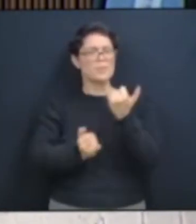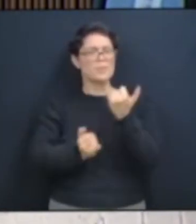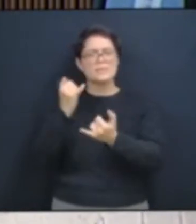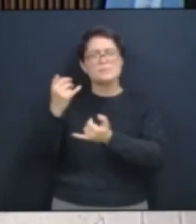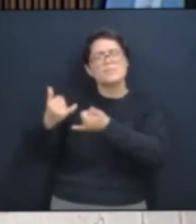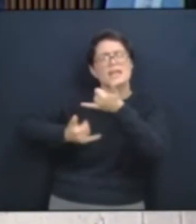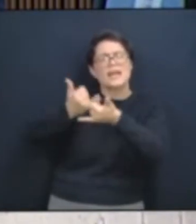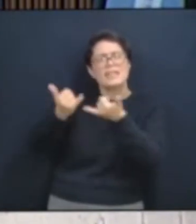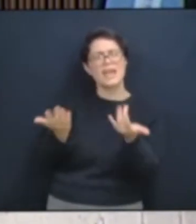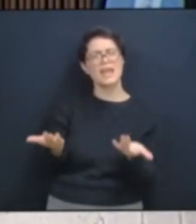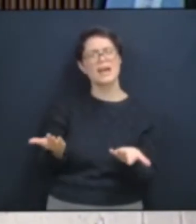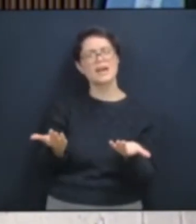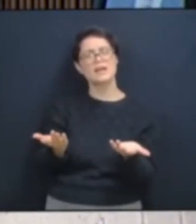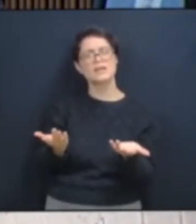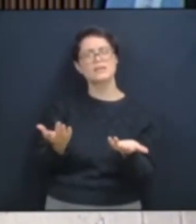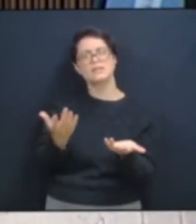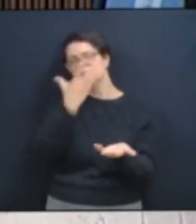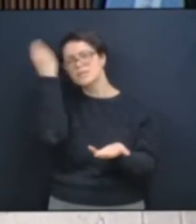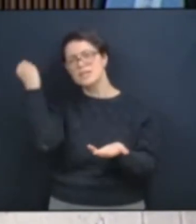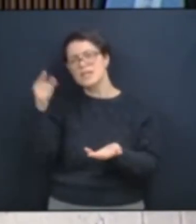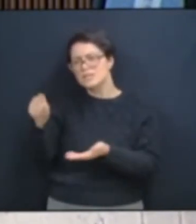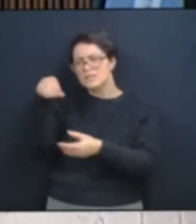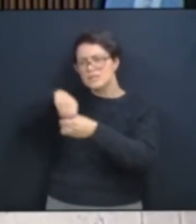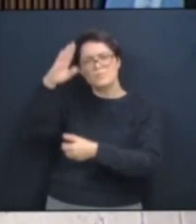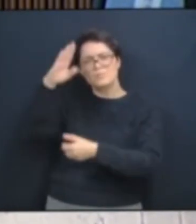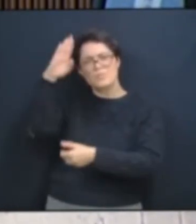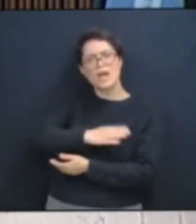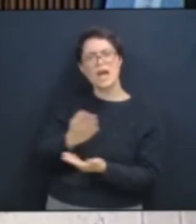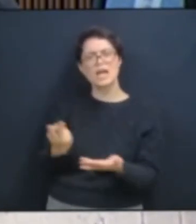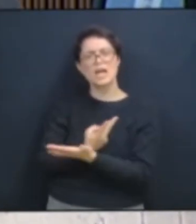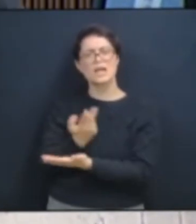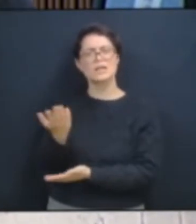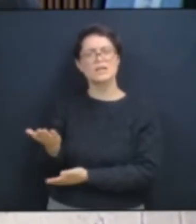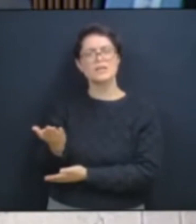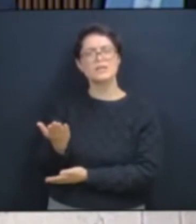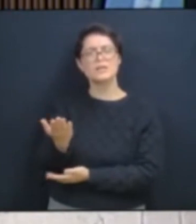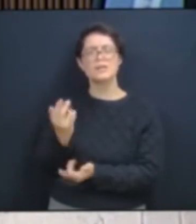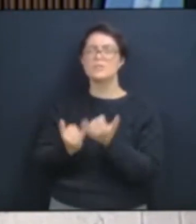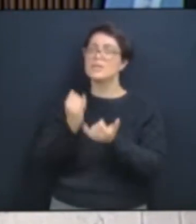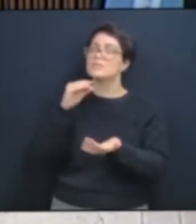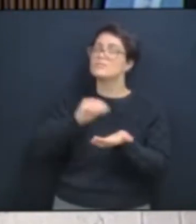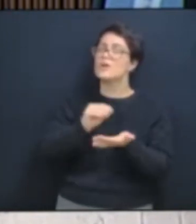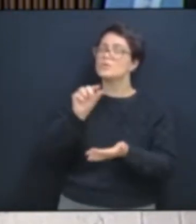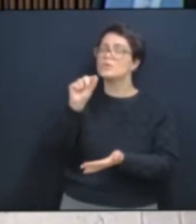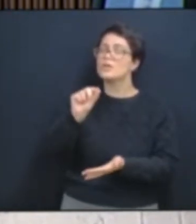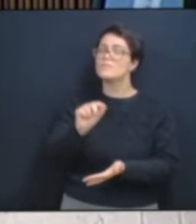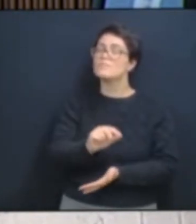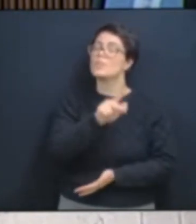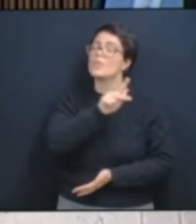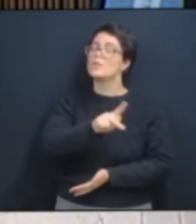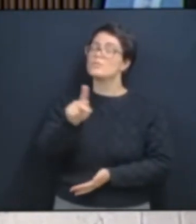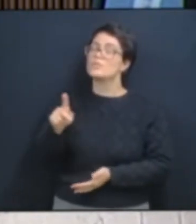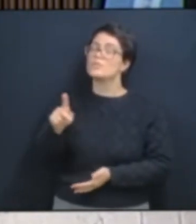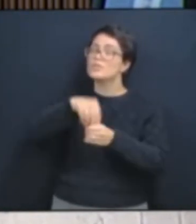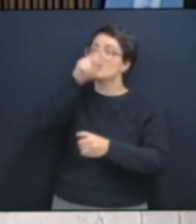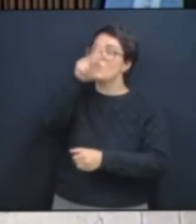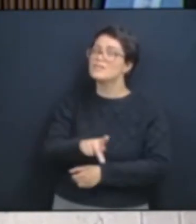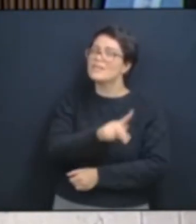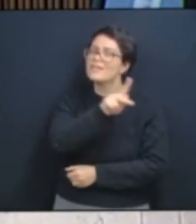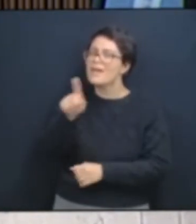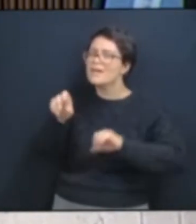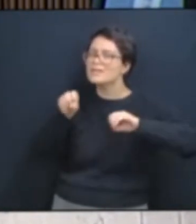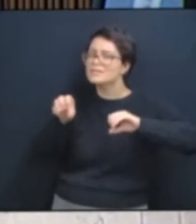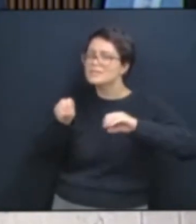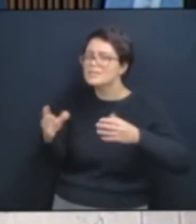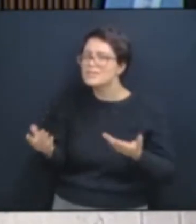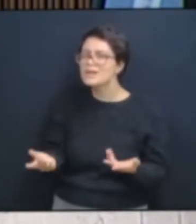esquecem da maldade. Está faltando um professor de catequese. Está faltando a Bia Bíblia e ler